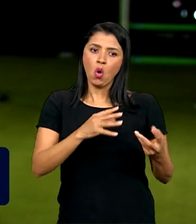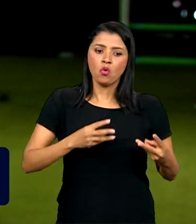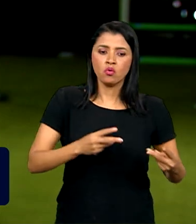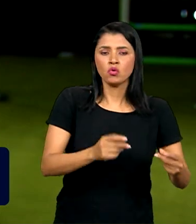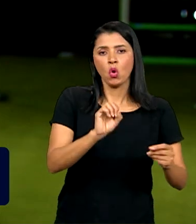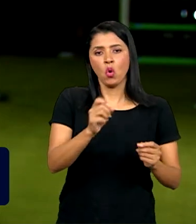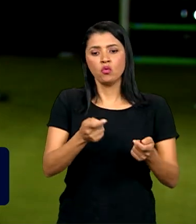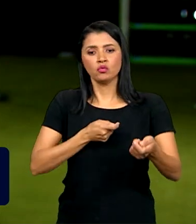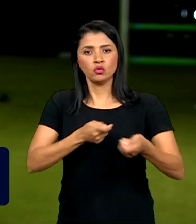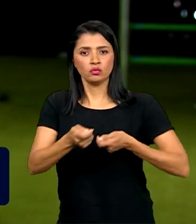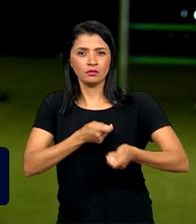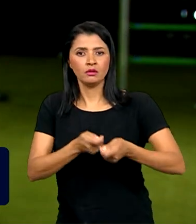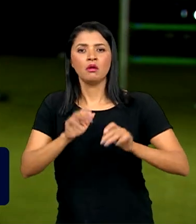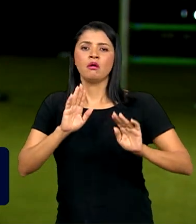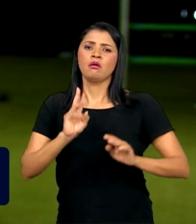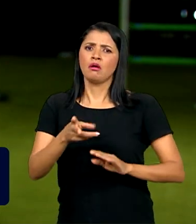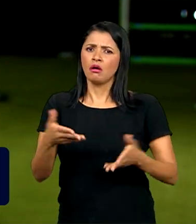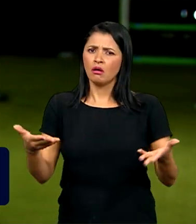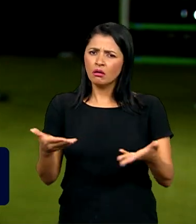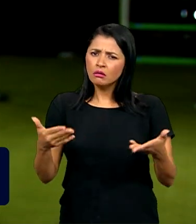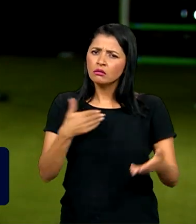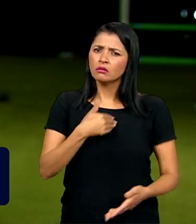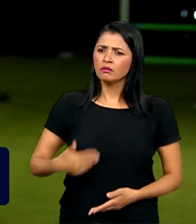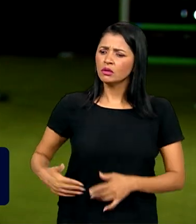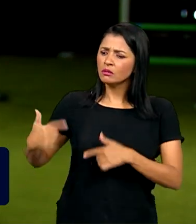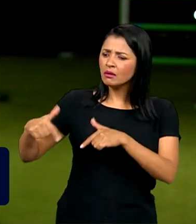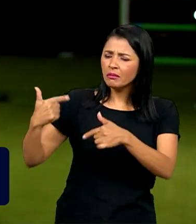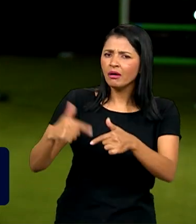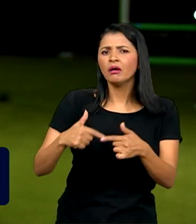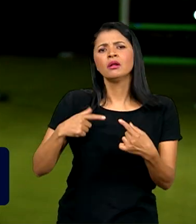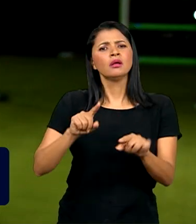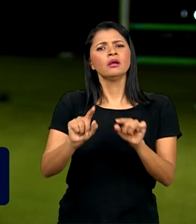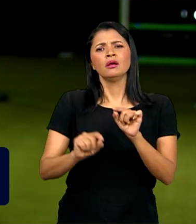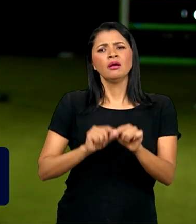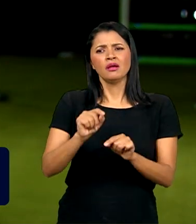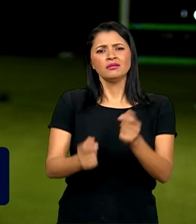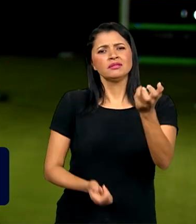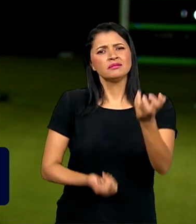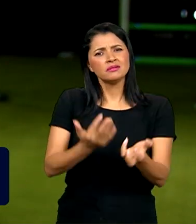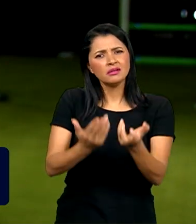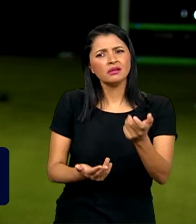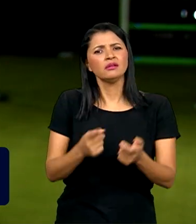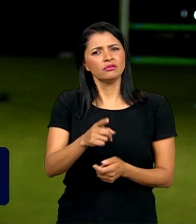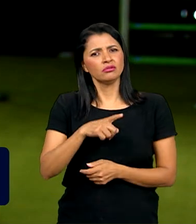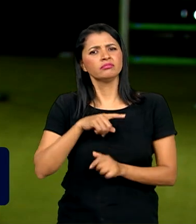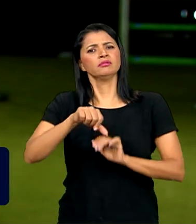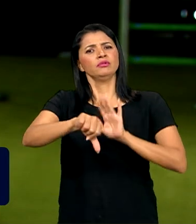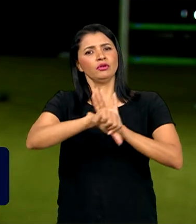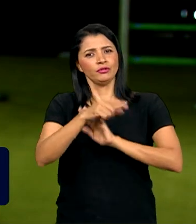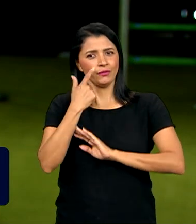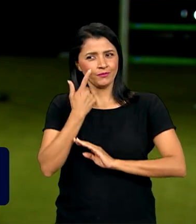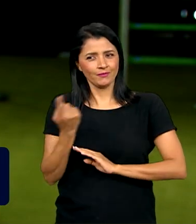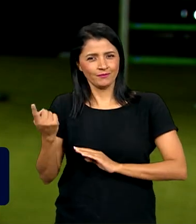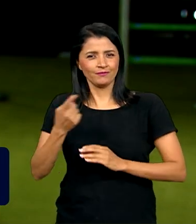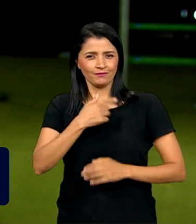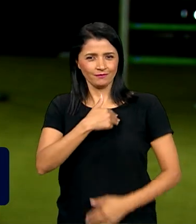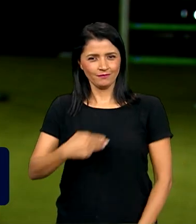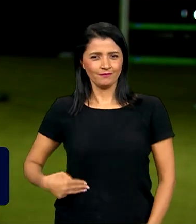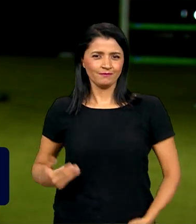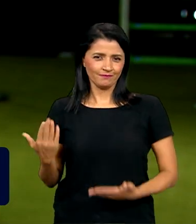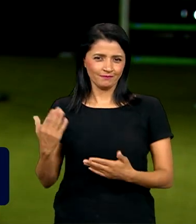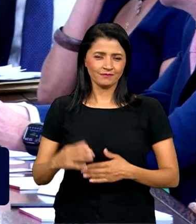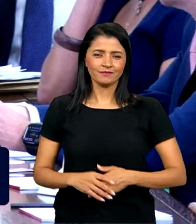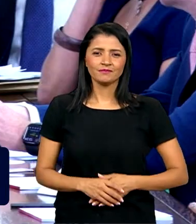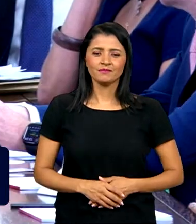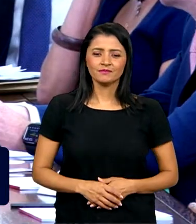controladas, mas que ainda hoje o governo trabalha para combater esses incêndios criminosos. Vamos ouvir as falas dos ministros agora.